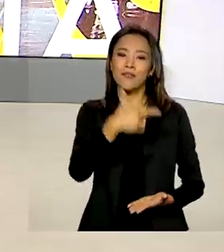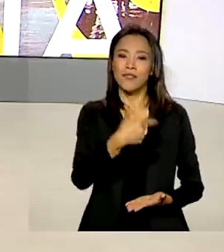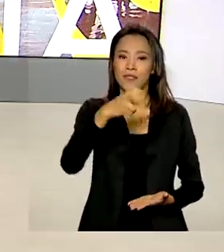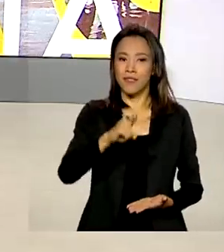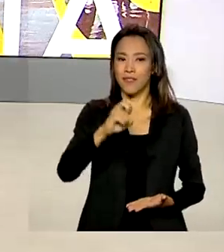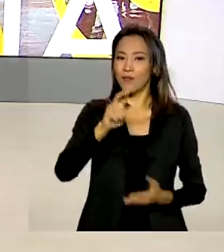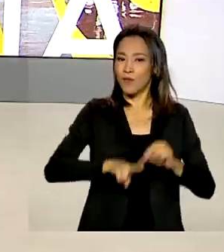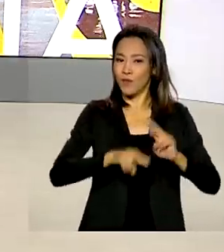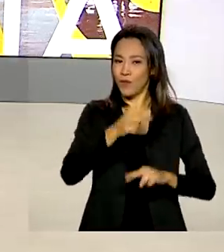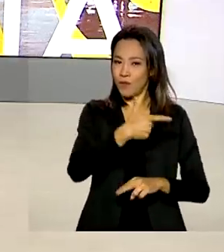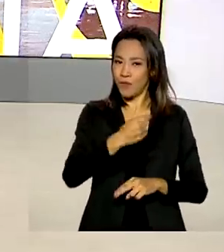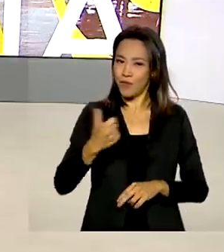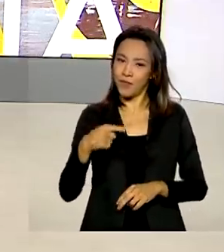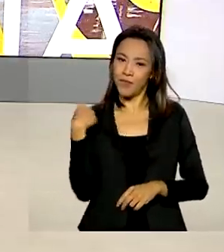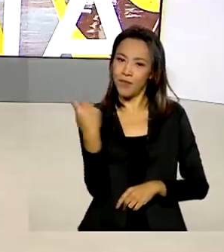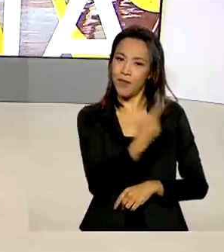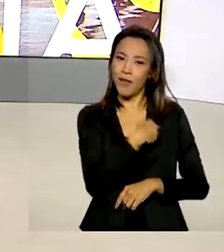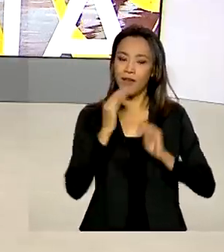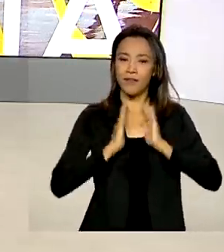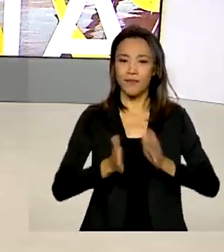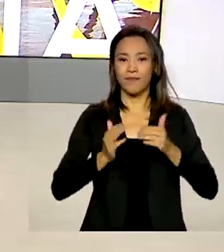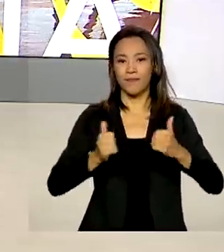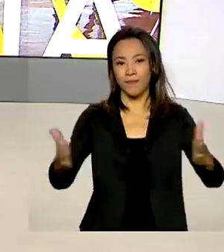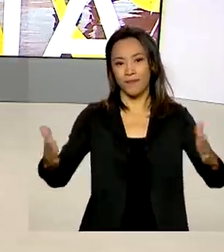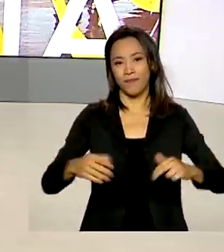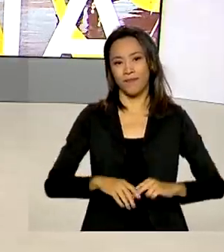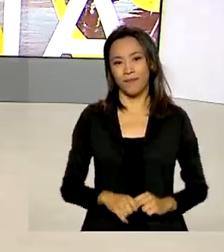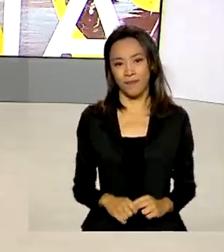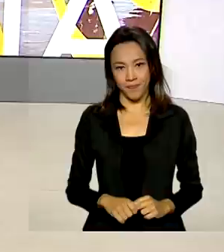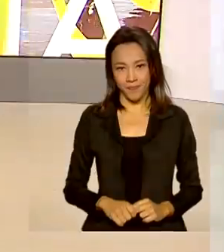junho de 2021, o Brasil em Dia está no ar.